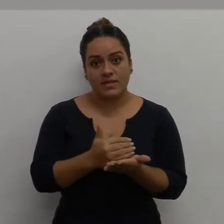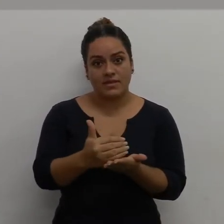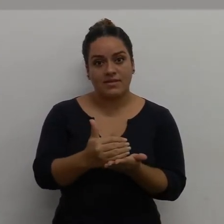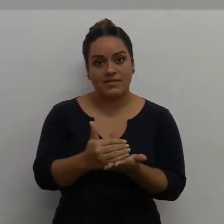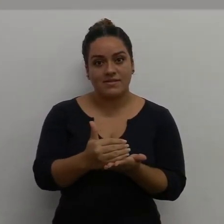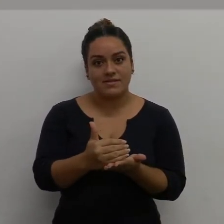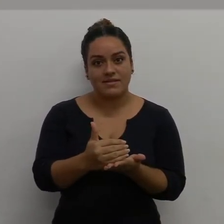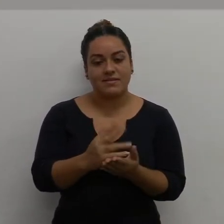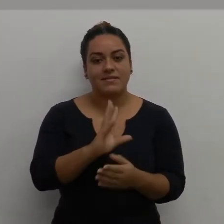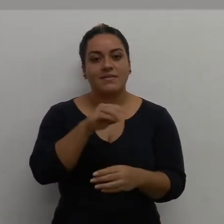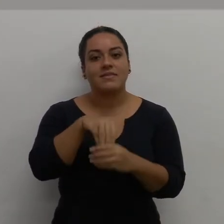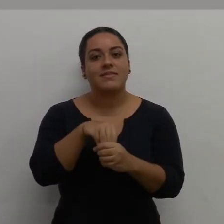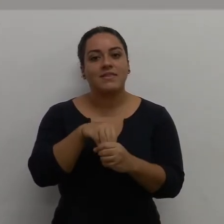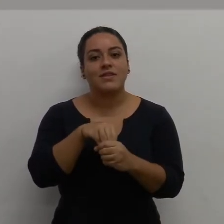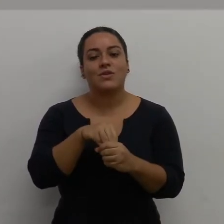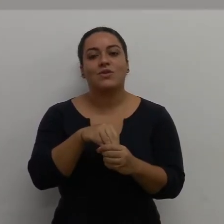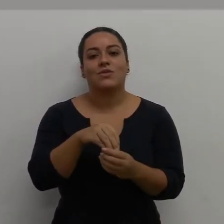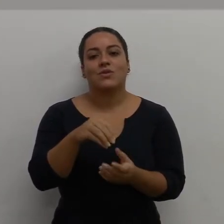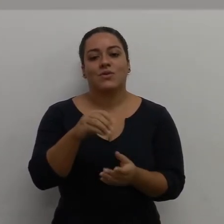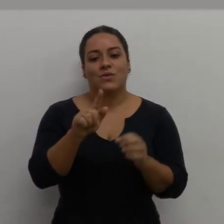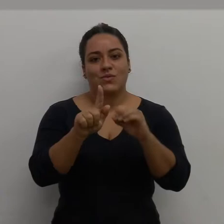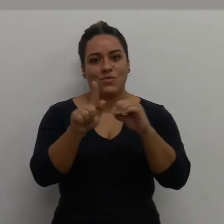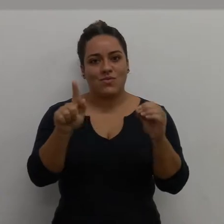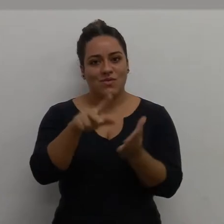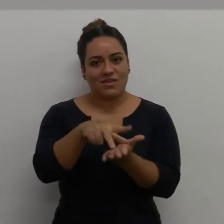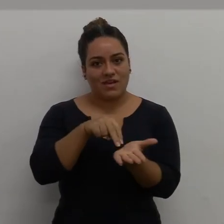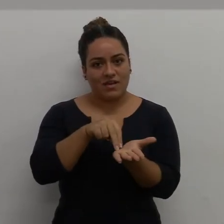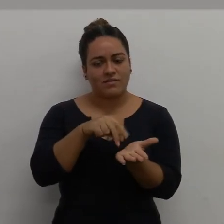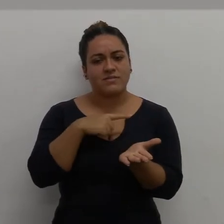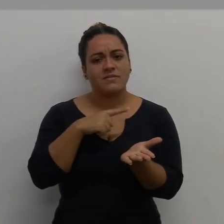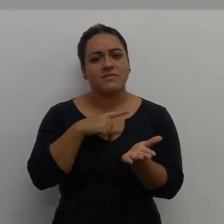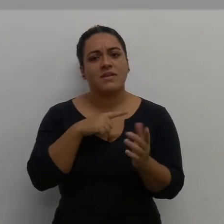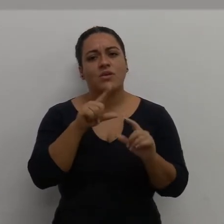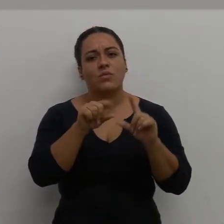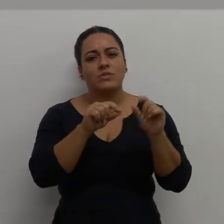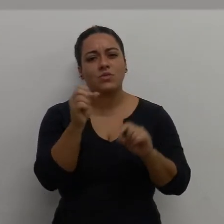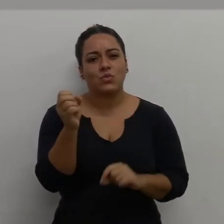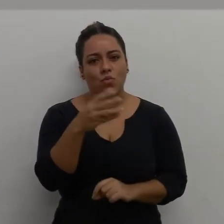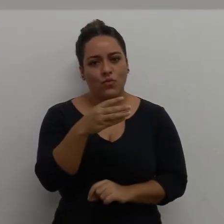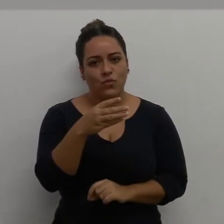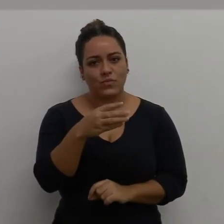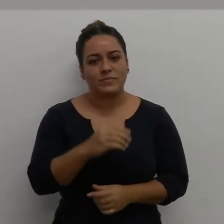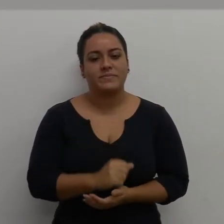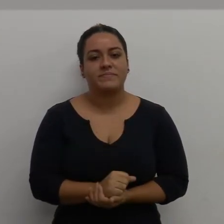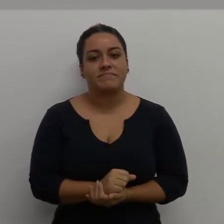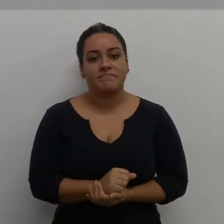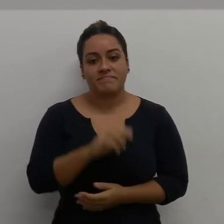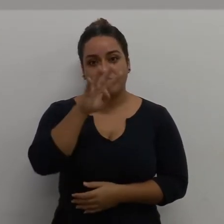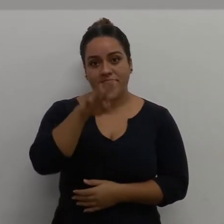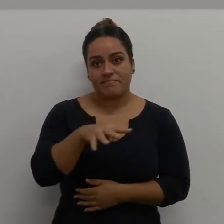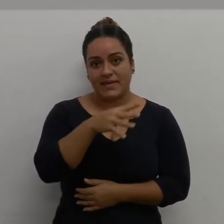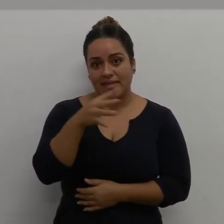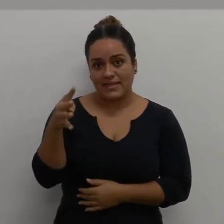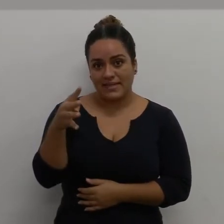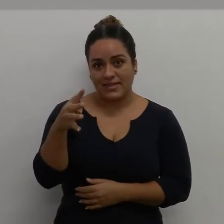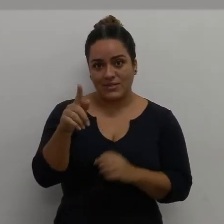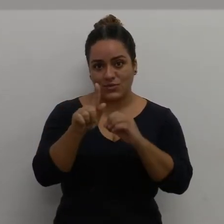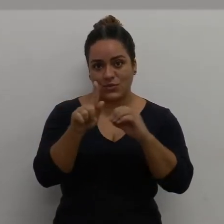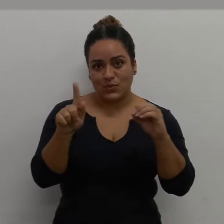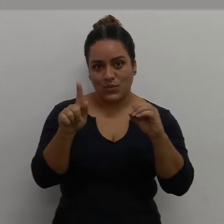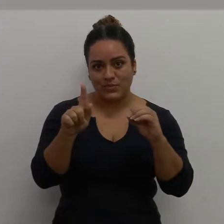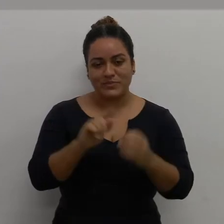para iniciar dentro do Google Drive, temos a opção novo planilhas Google.